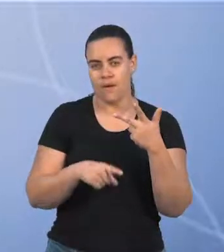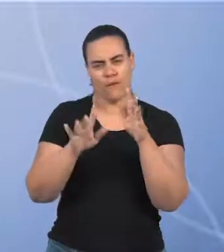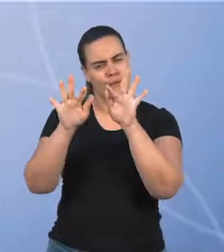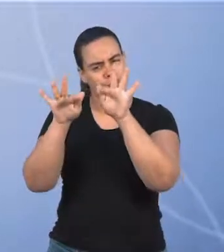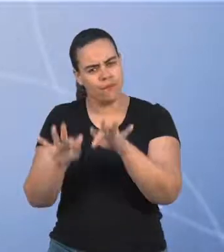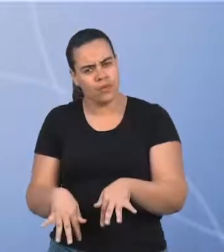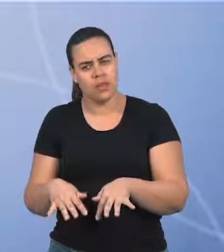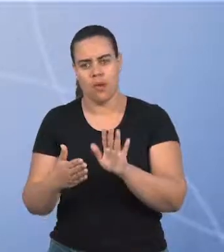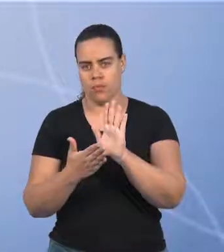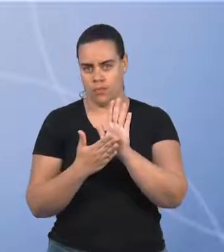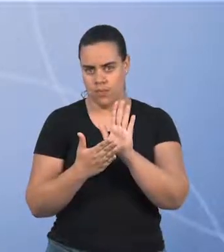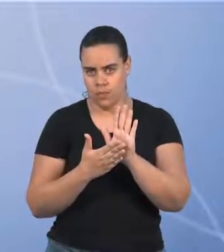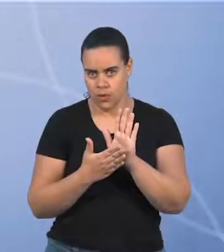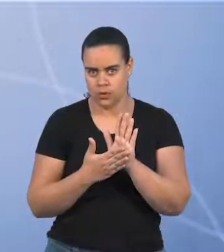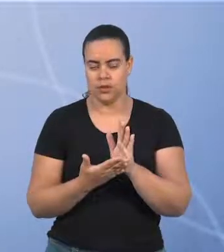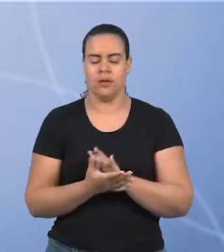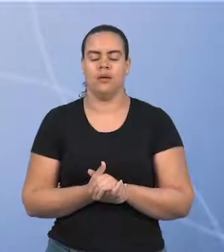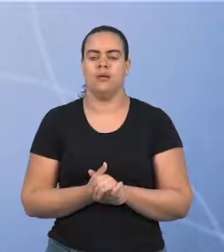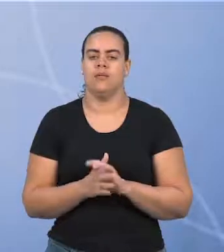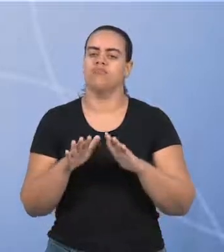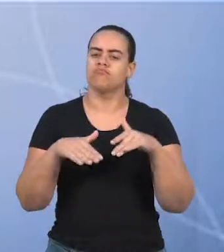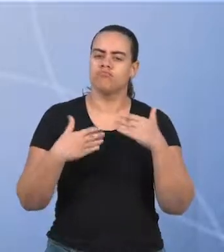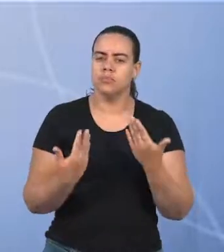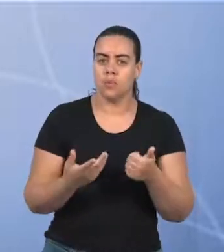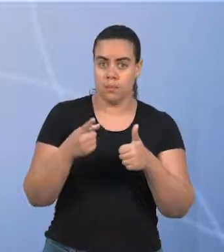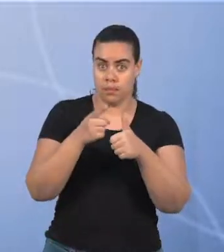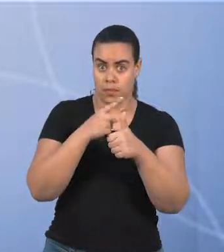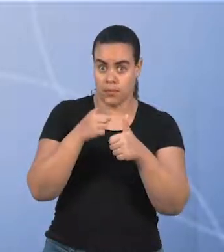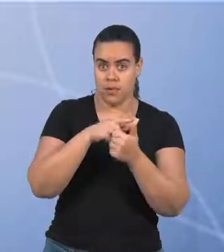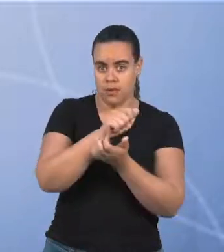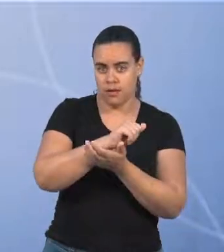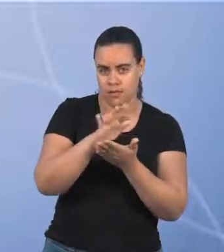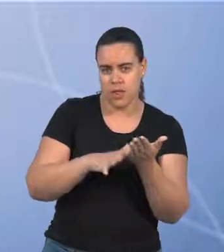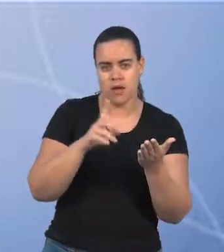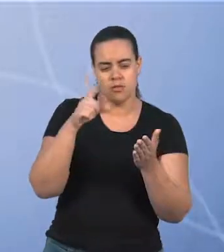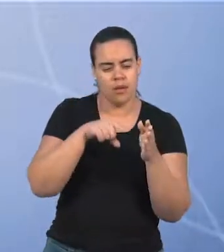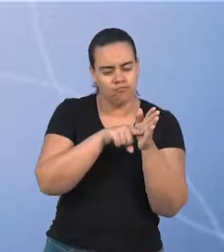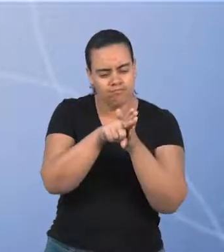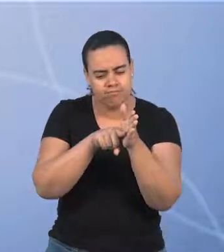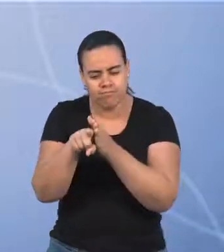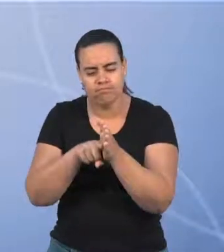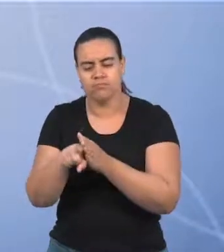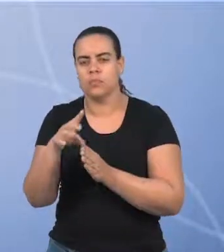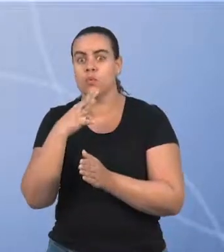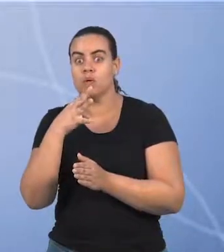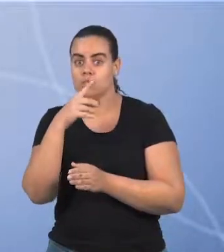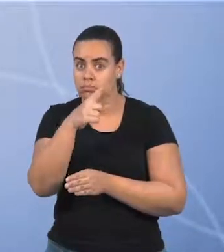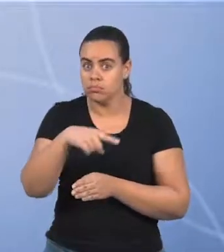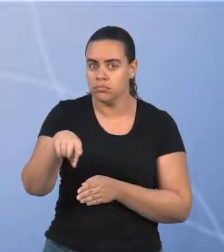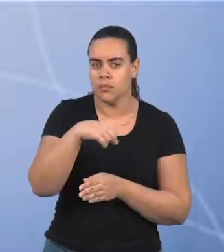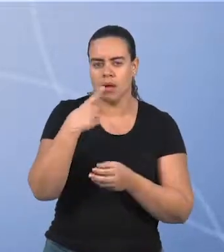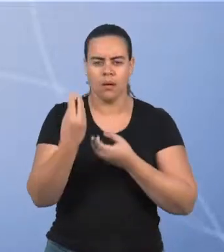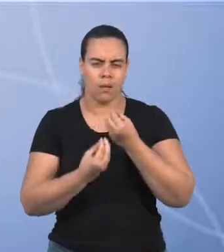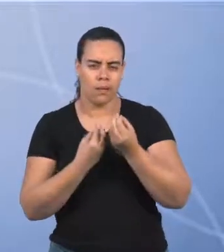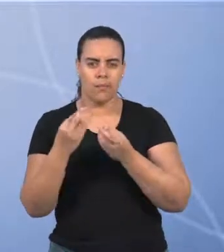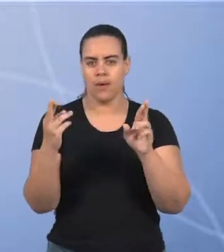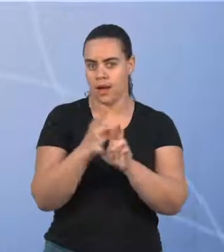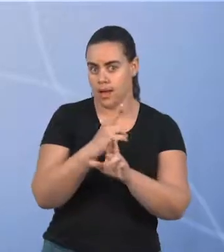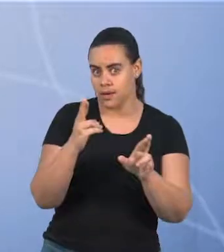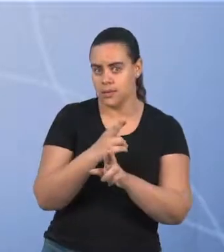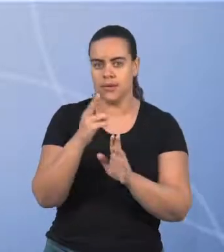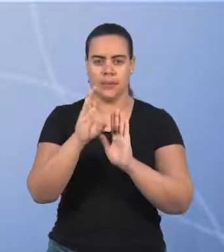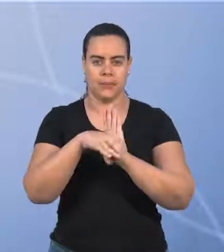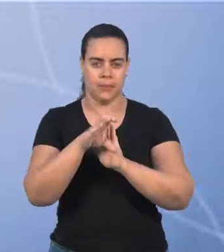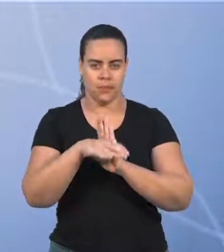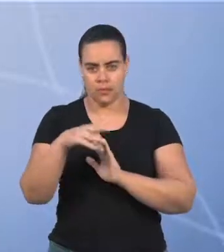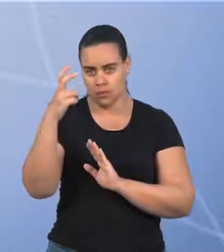final dessa proposição. Então, a primeira atividade é uma sondagem para conhecer vocês, como vocês se relacionam com o conceito